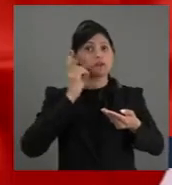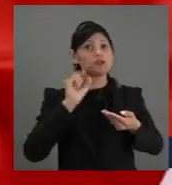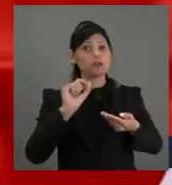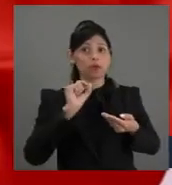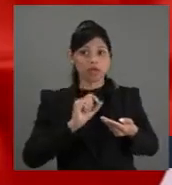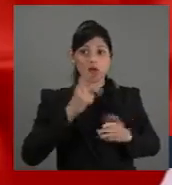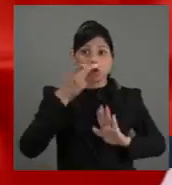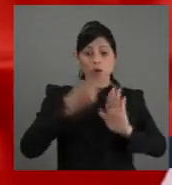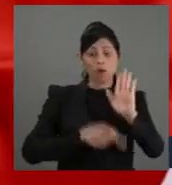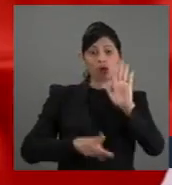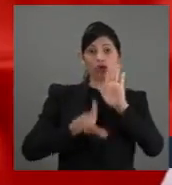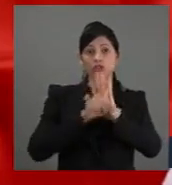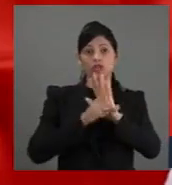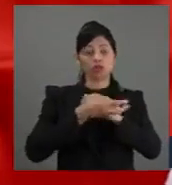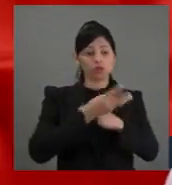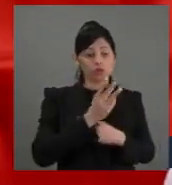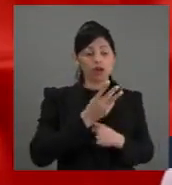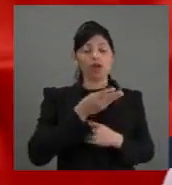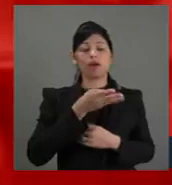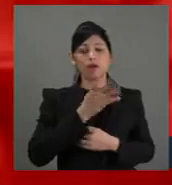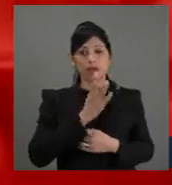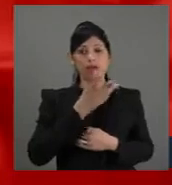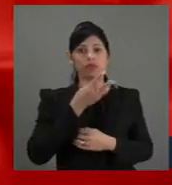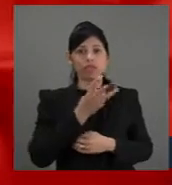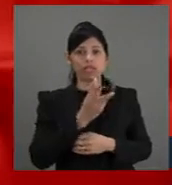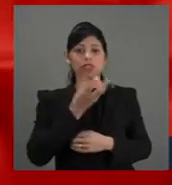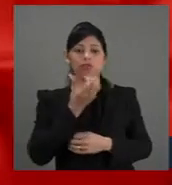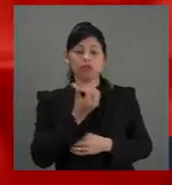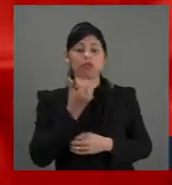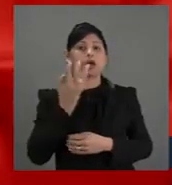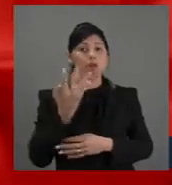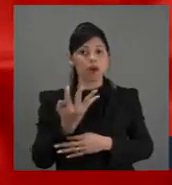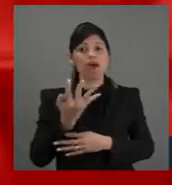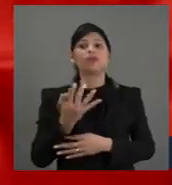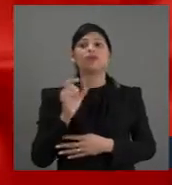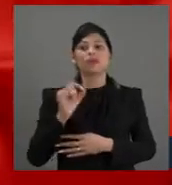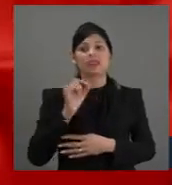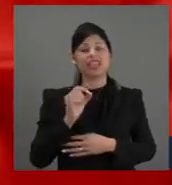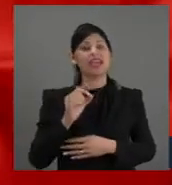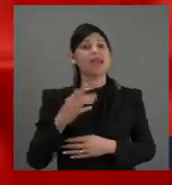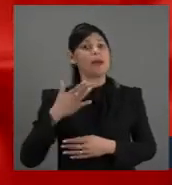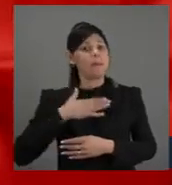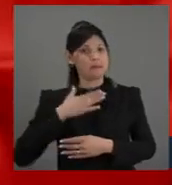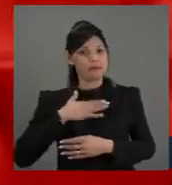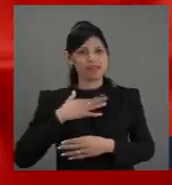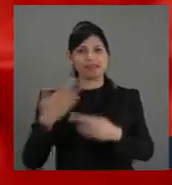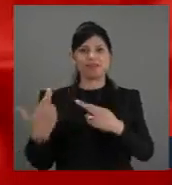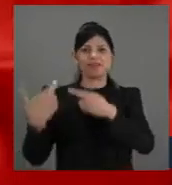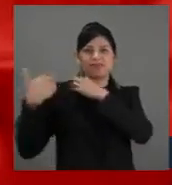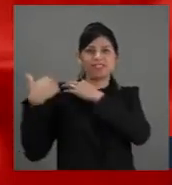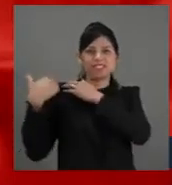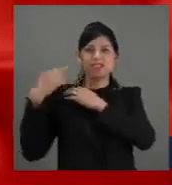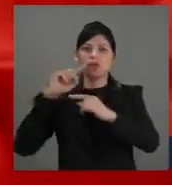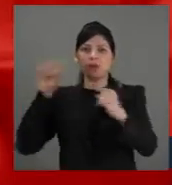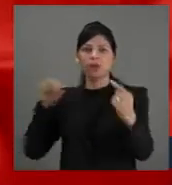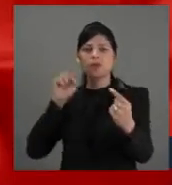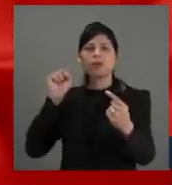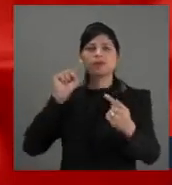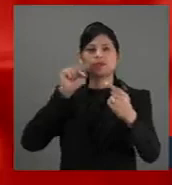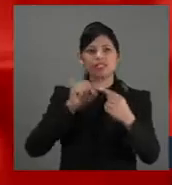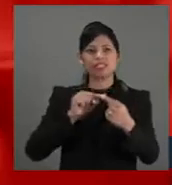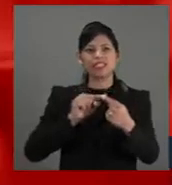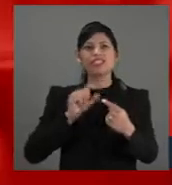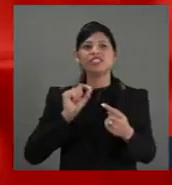Projeto 4364, uma iniciativa de nossa autoria que tem o objetivo de estabelecer,